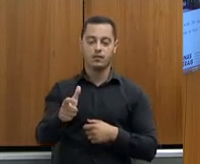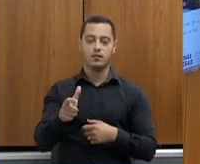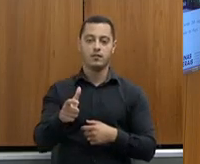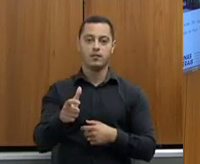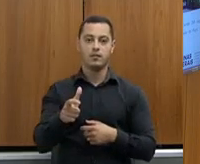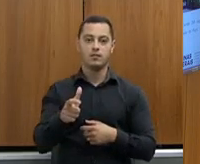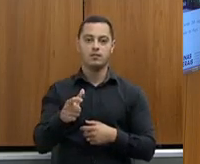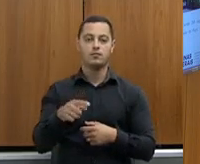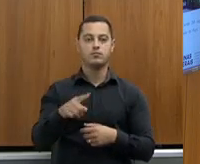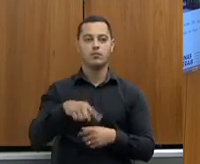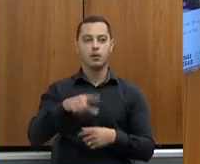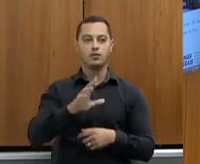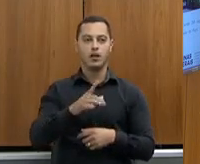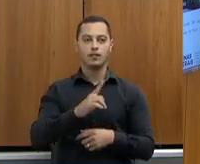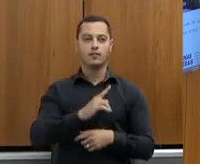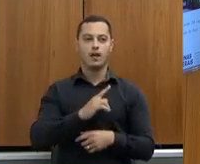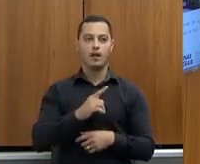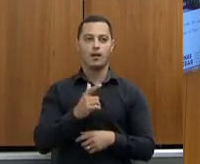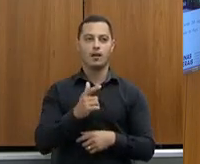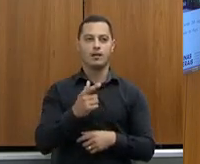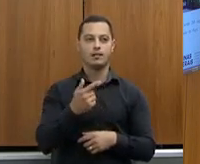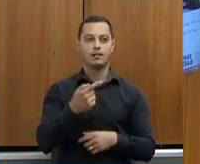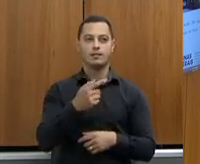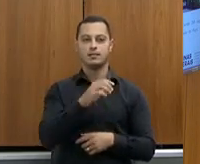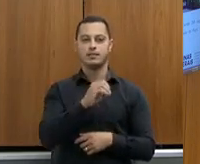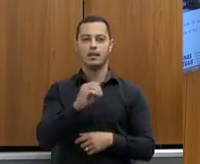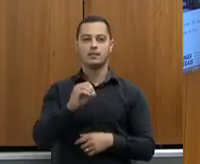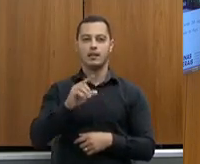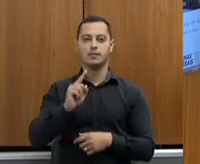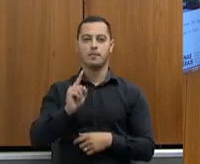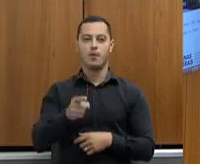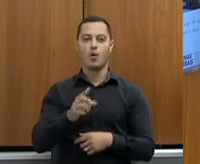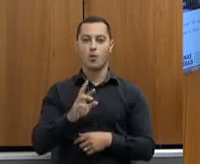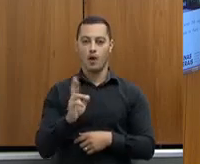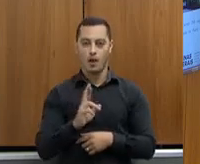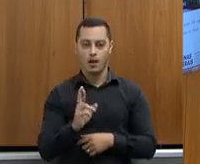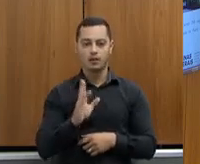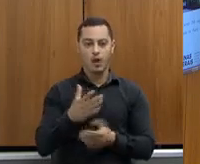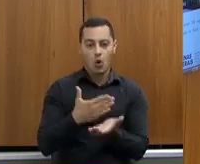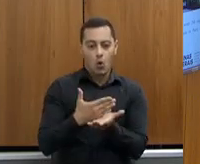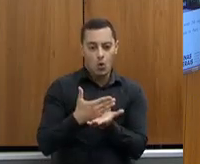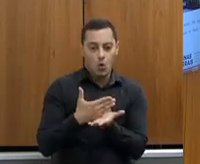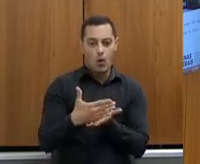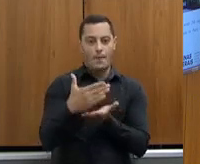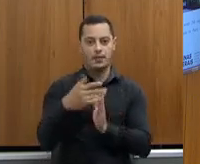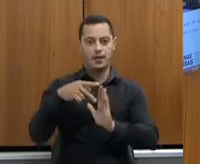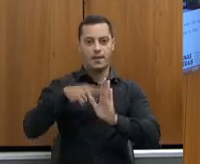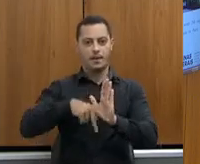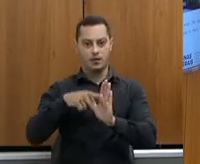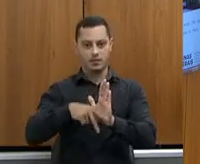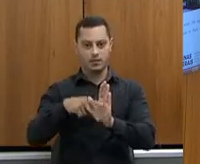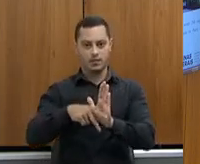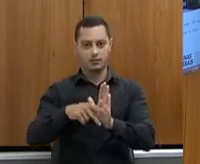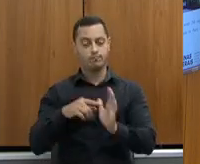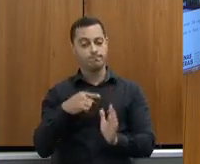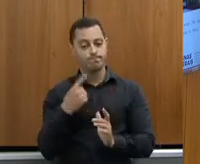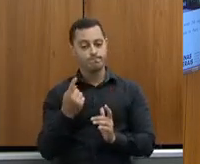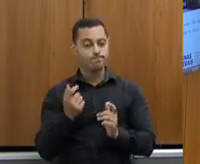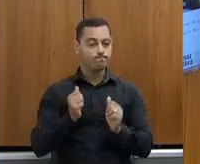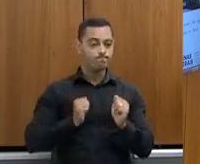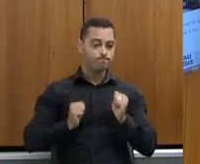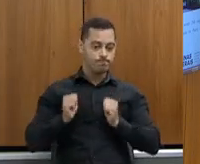estamos com uma pequena quantia de R 700 mil para começar a fomentar isso, não Feliciano? E nós esperamos que